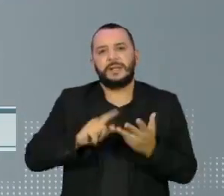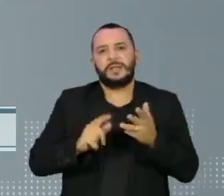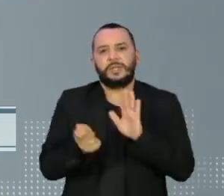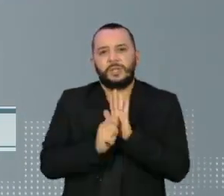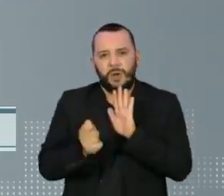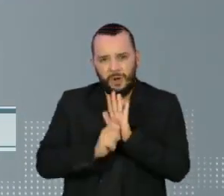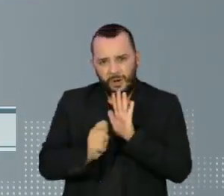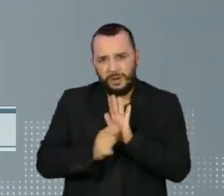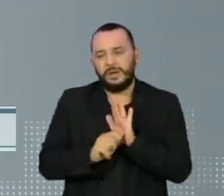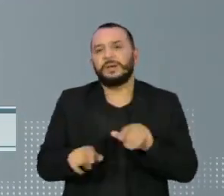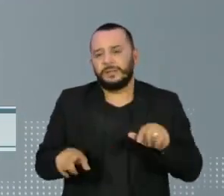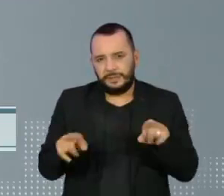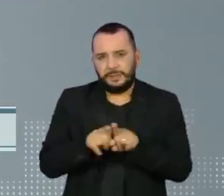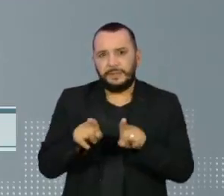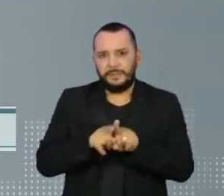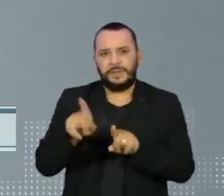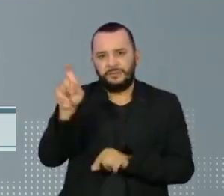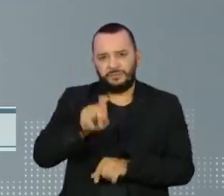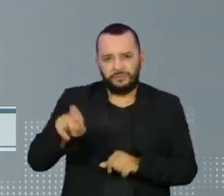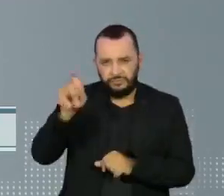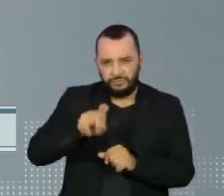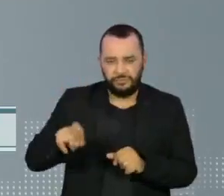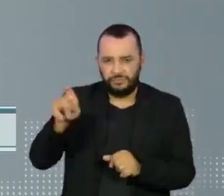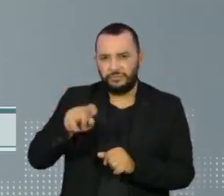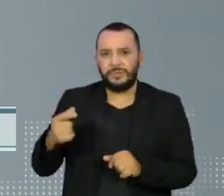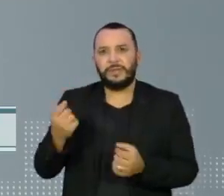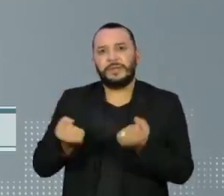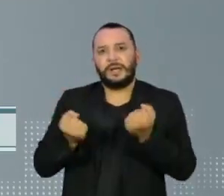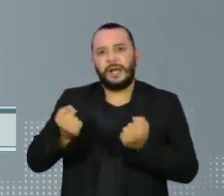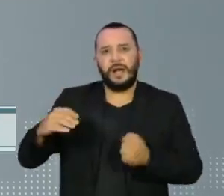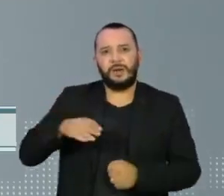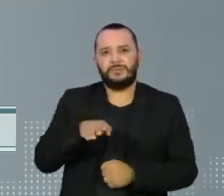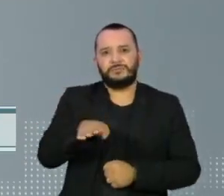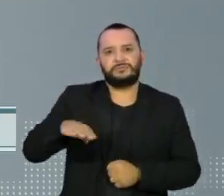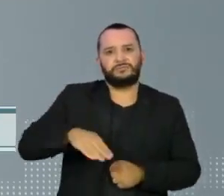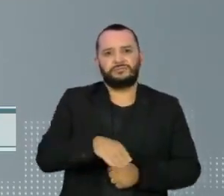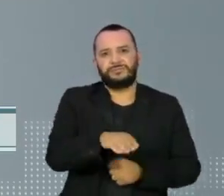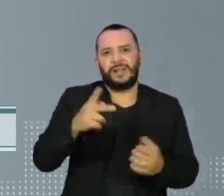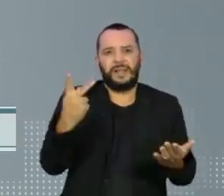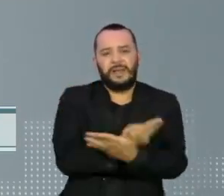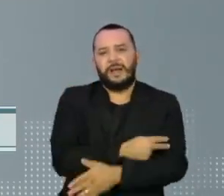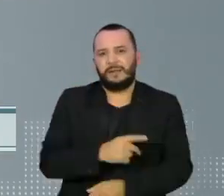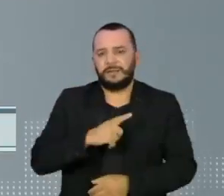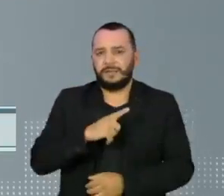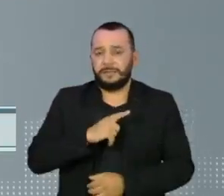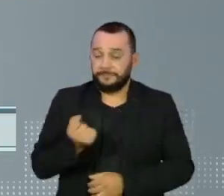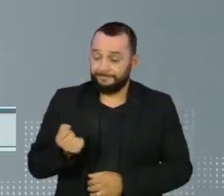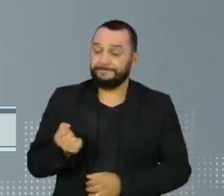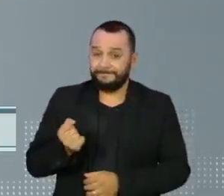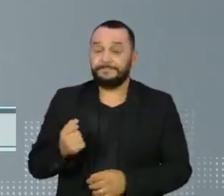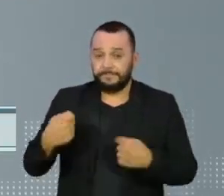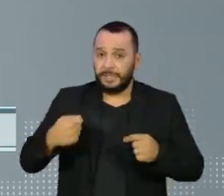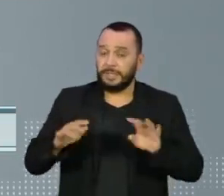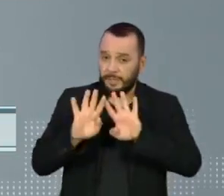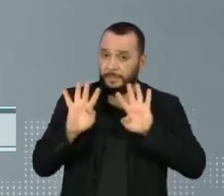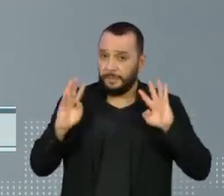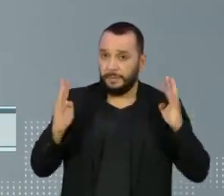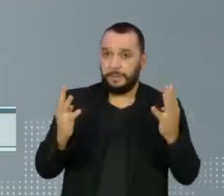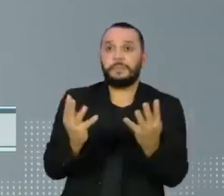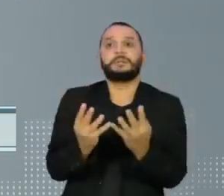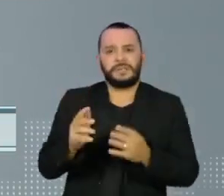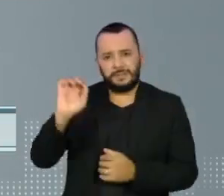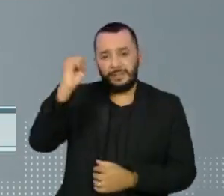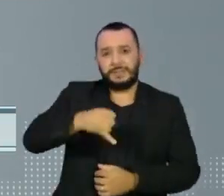drogas, além de questões como pichações e estacionamentos em locais proibidos. E considera a medida necessária para